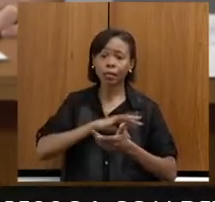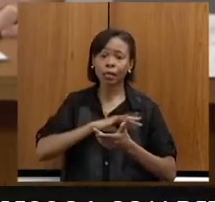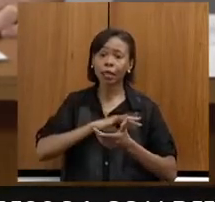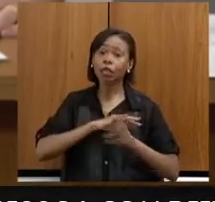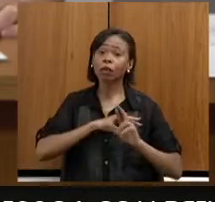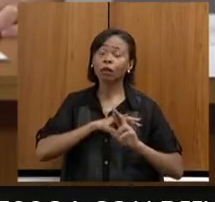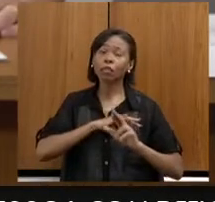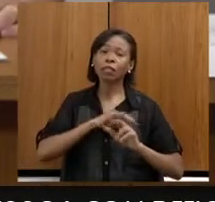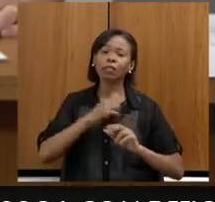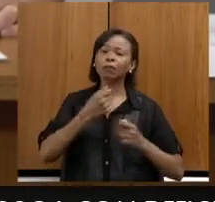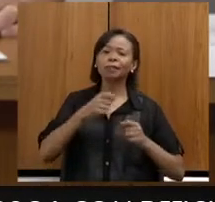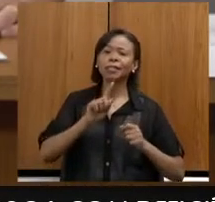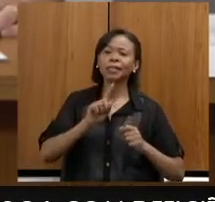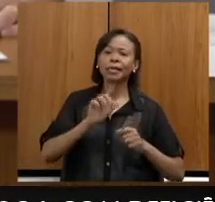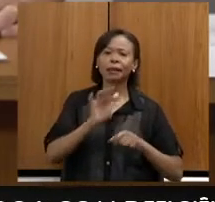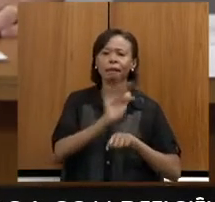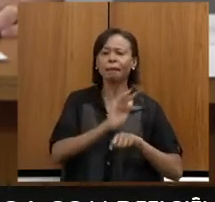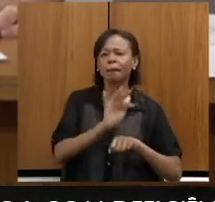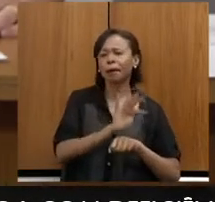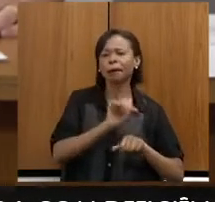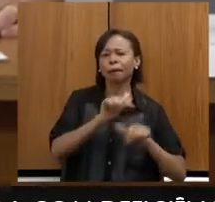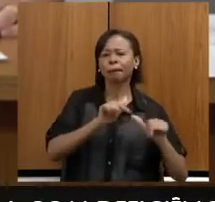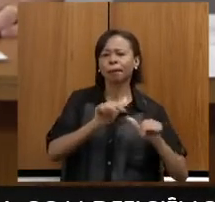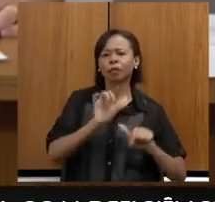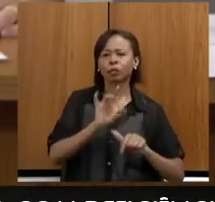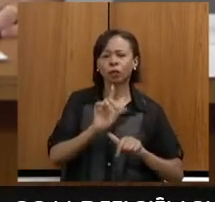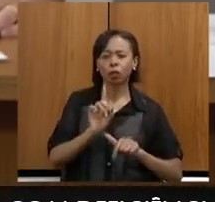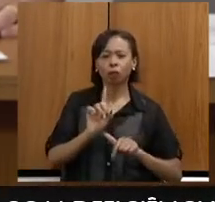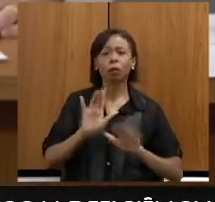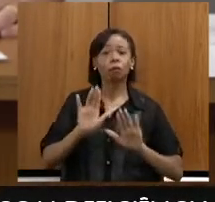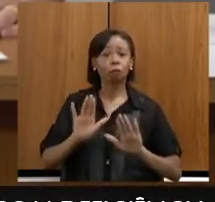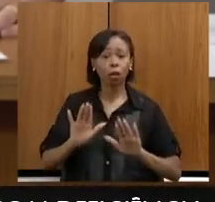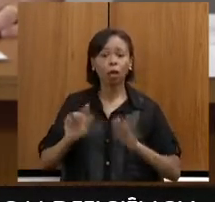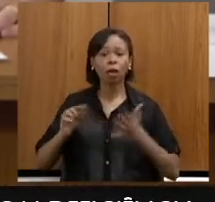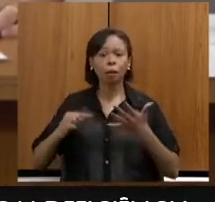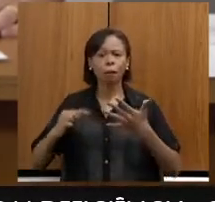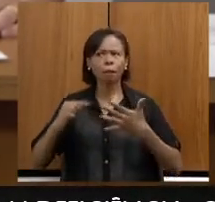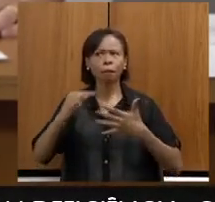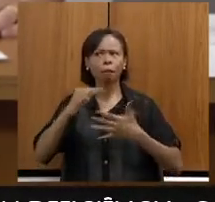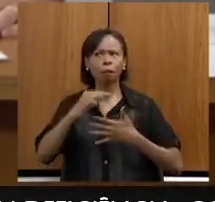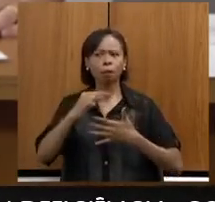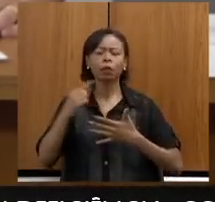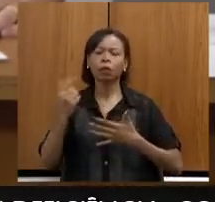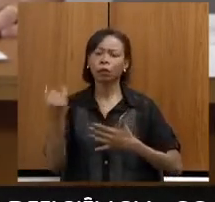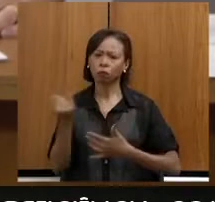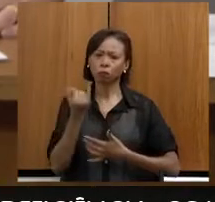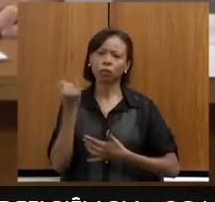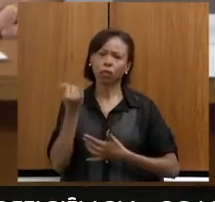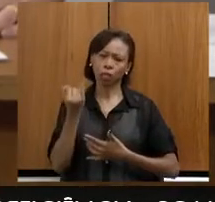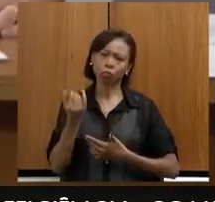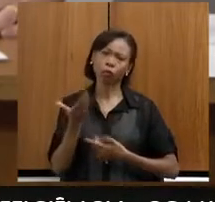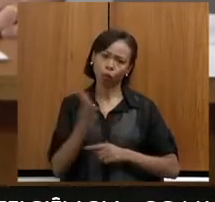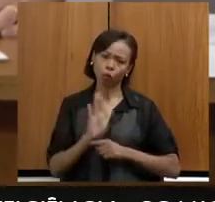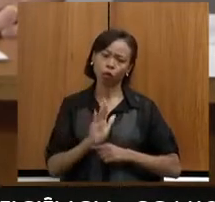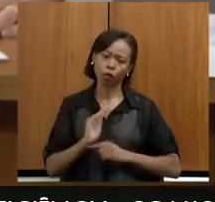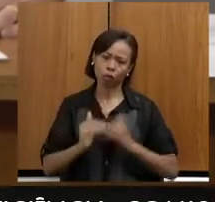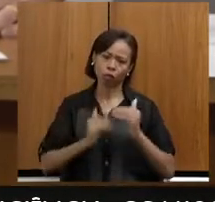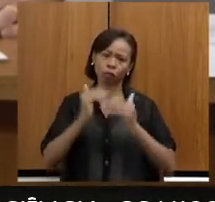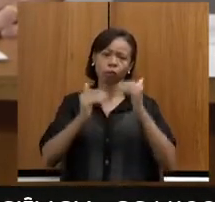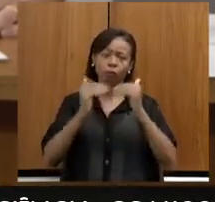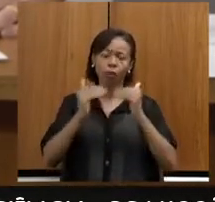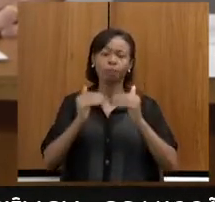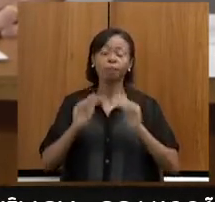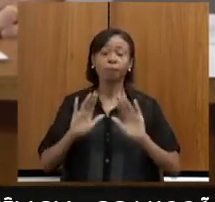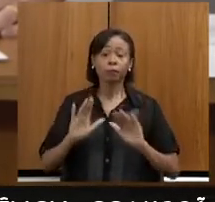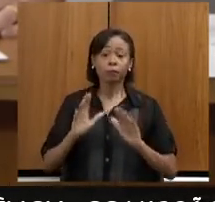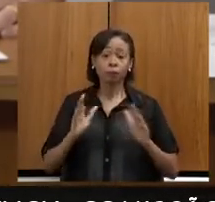deputado, todas as questões são bem-vindas para a gente aprimorar o trabalho. Gostaria de falar o seguinte, que a qualificação